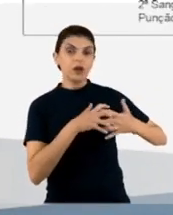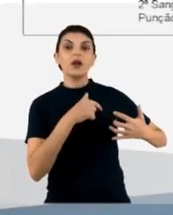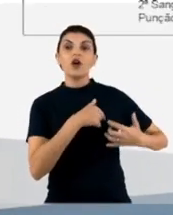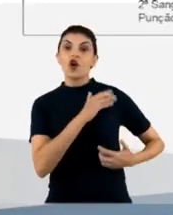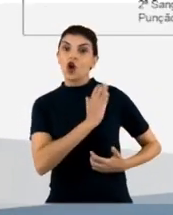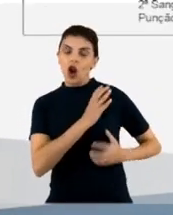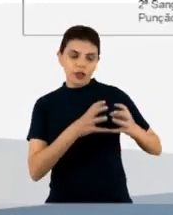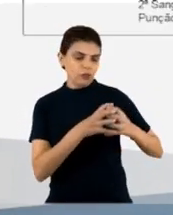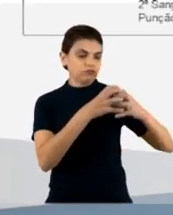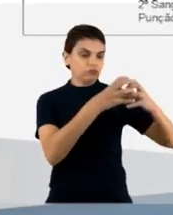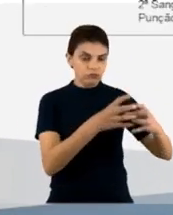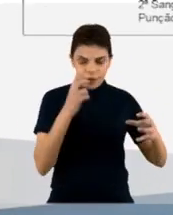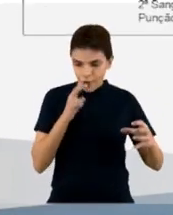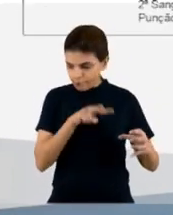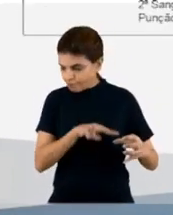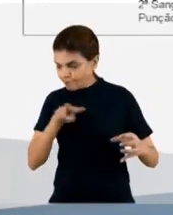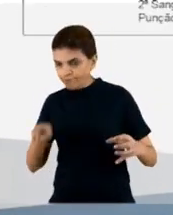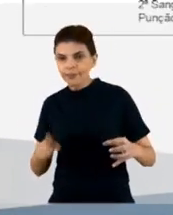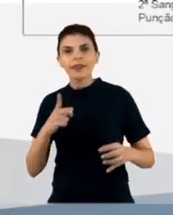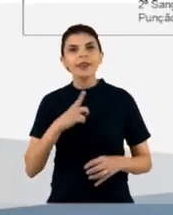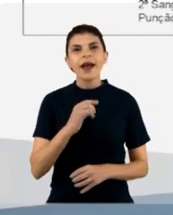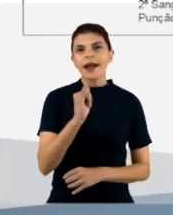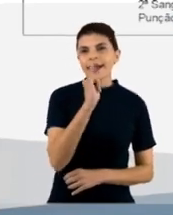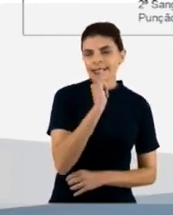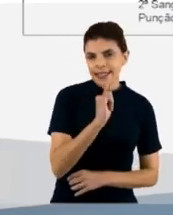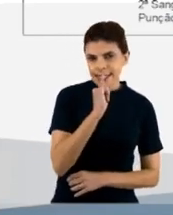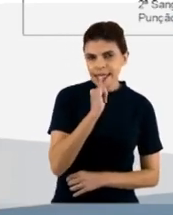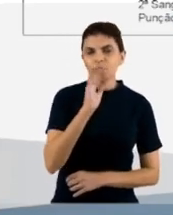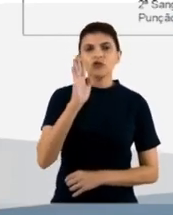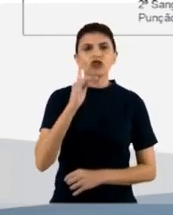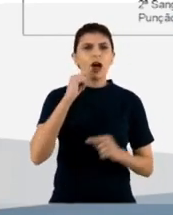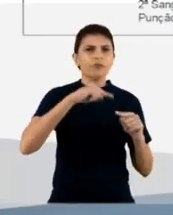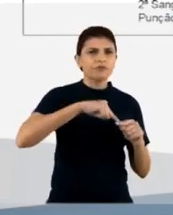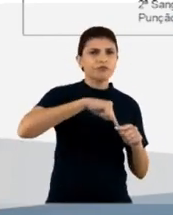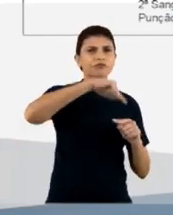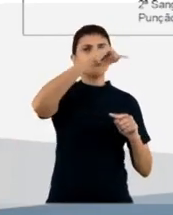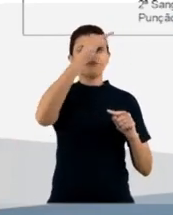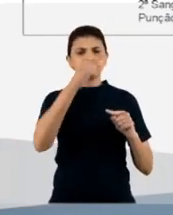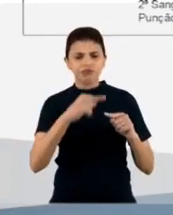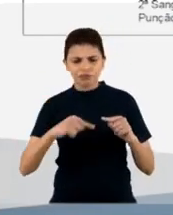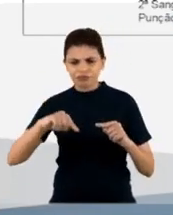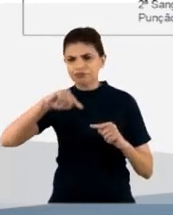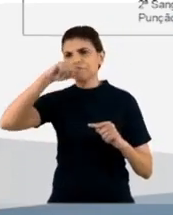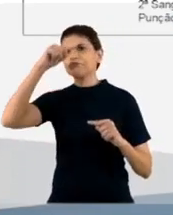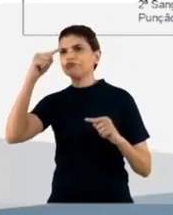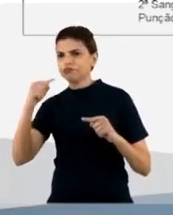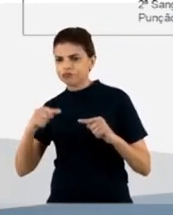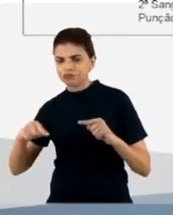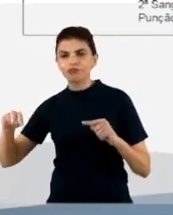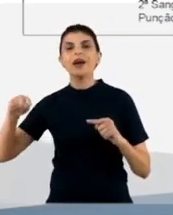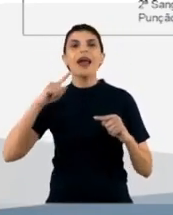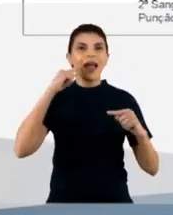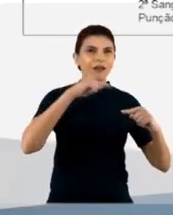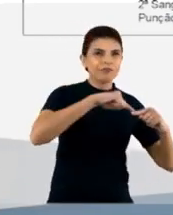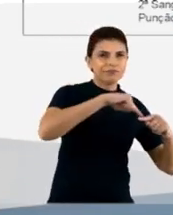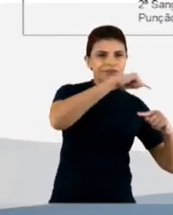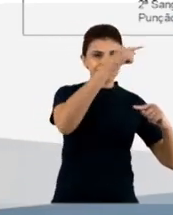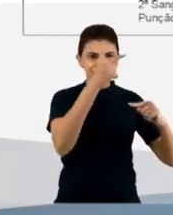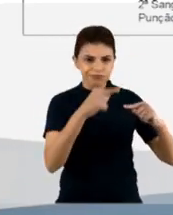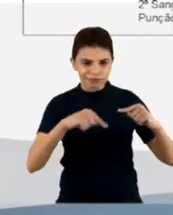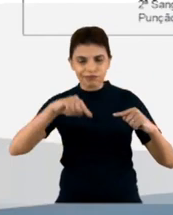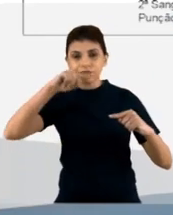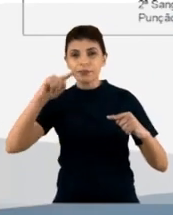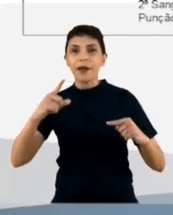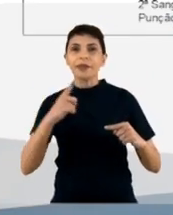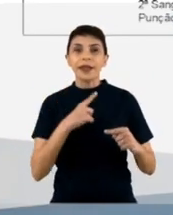Então, nós temos aqui um exemplo do que nós realizamos lá no laboratório, né? Contra três alvos